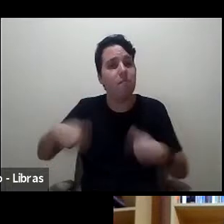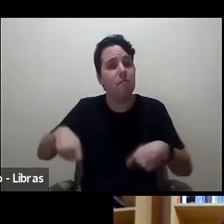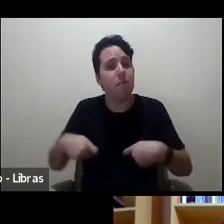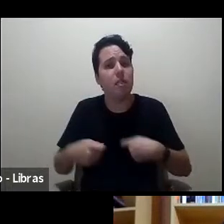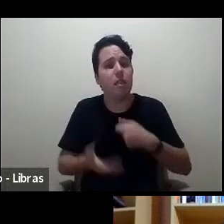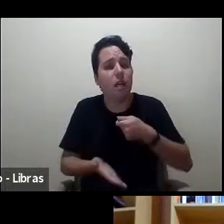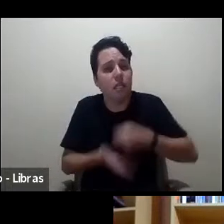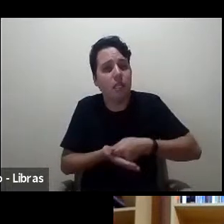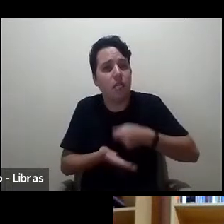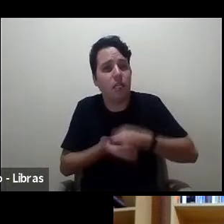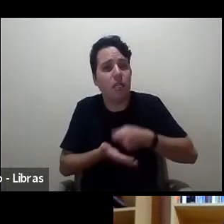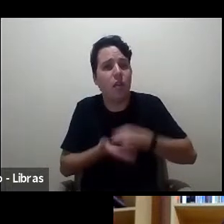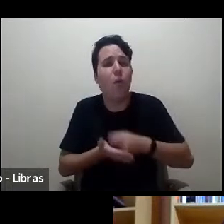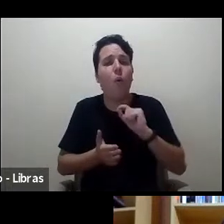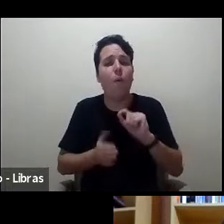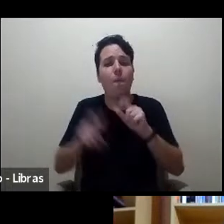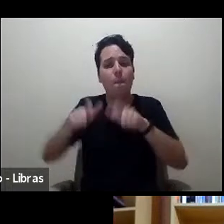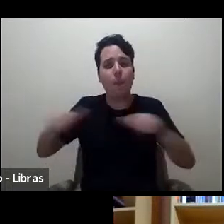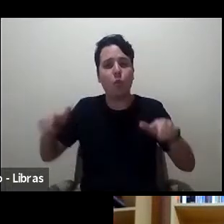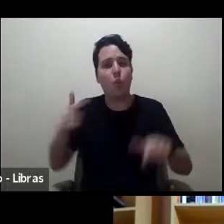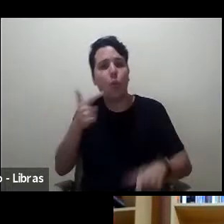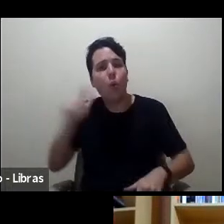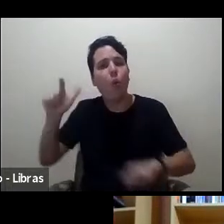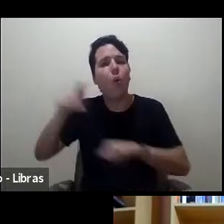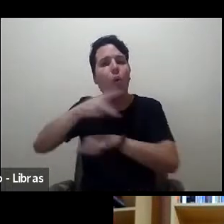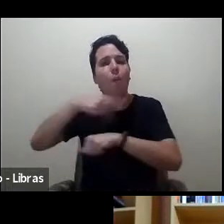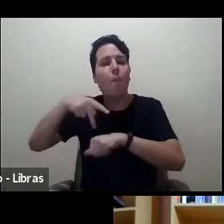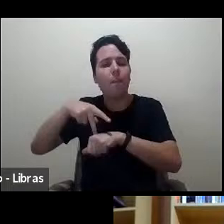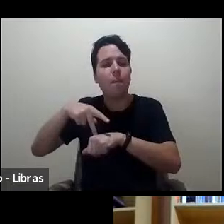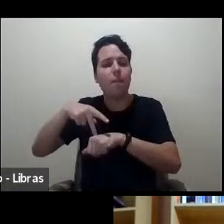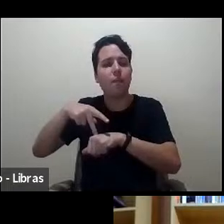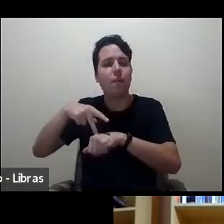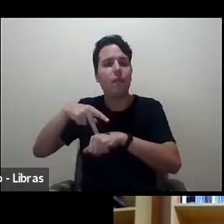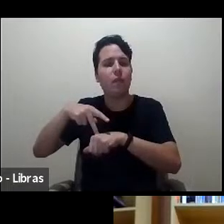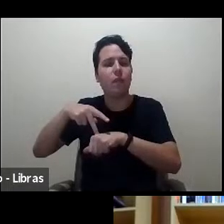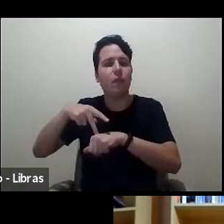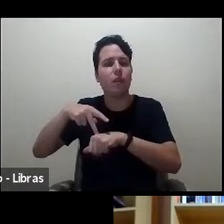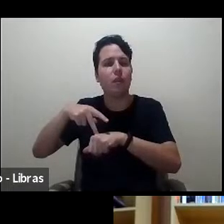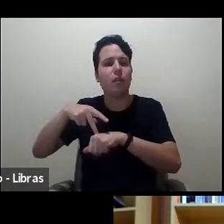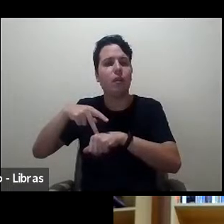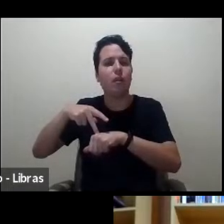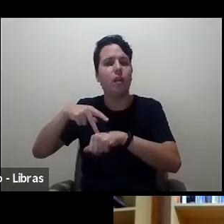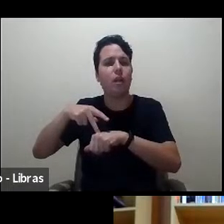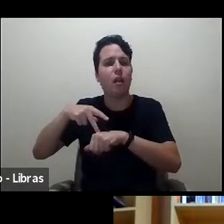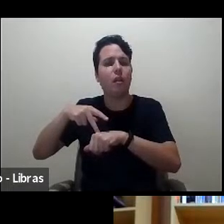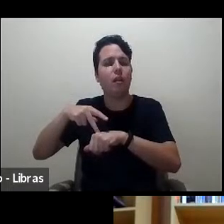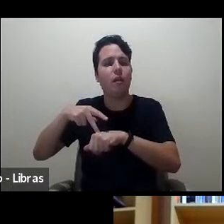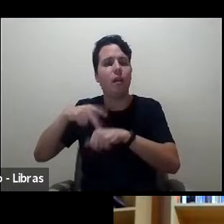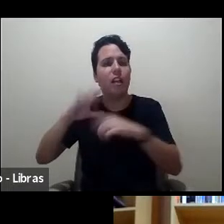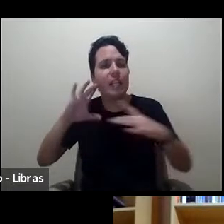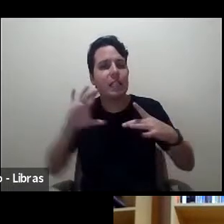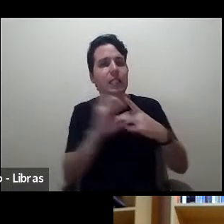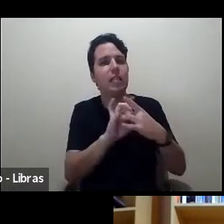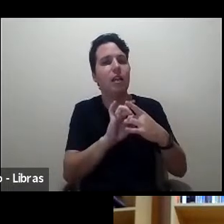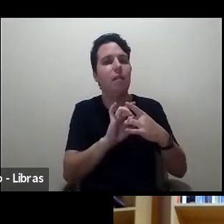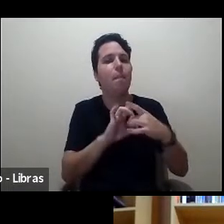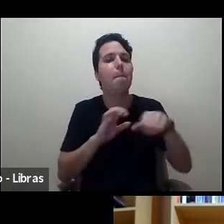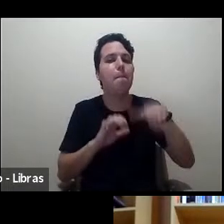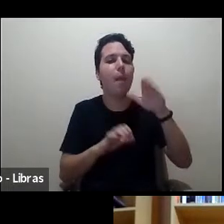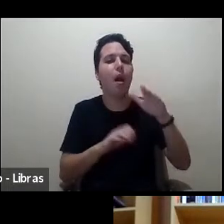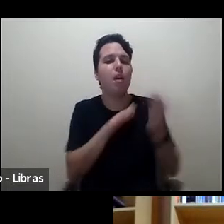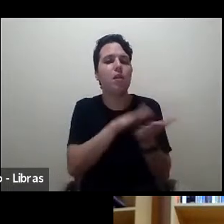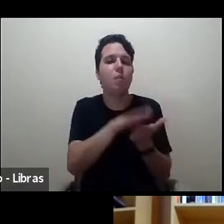as pessoas de outros países que se engajem mais com a produção brasileira.